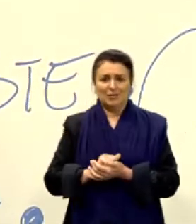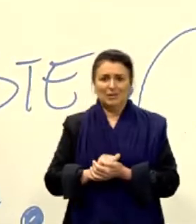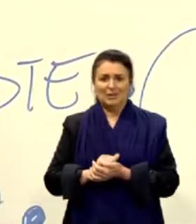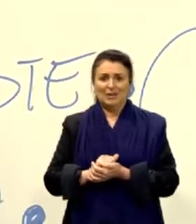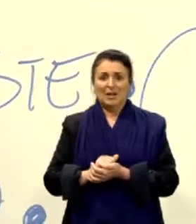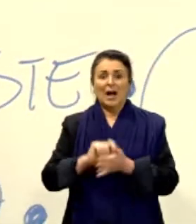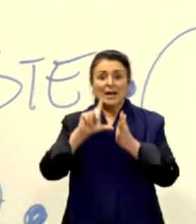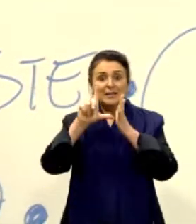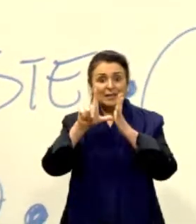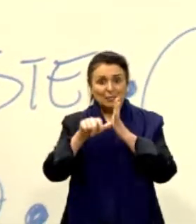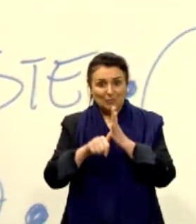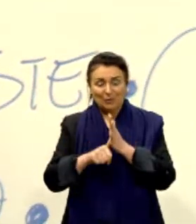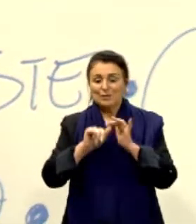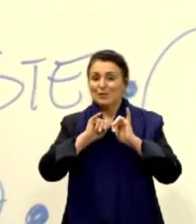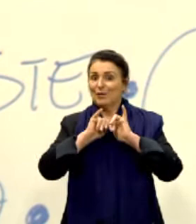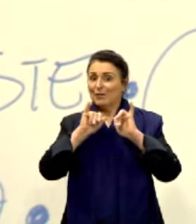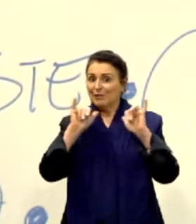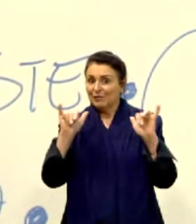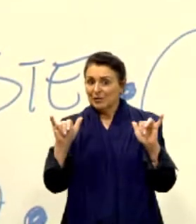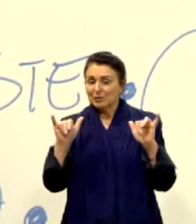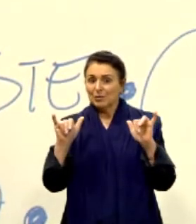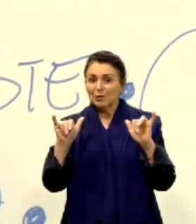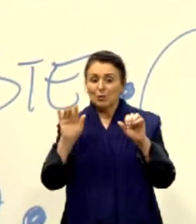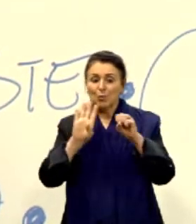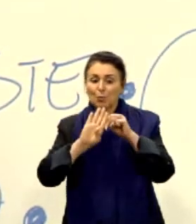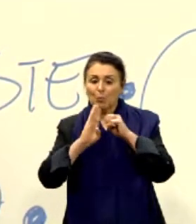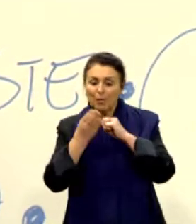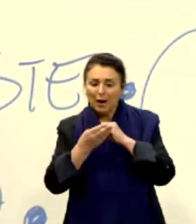a dizer que a periferia não é contemplada.